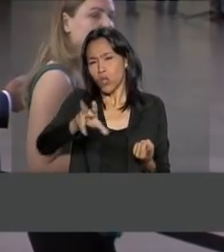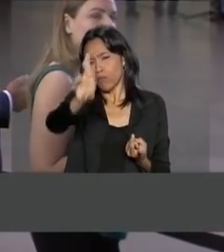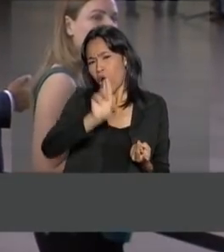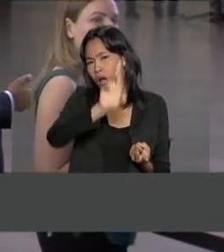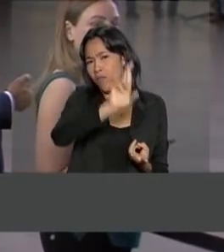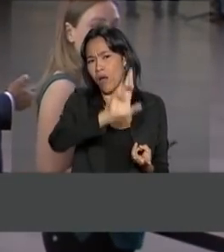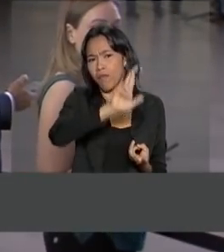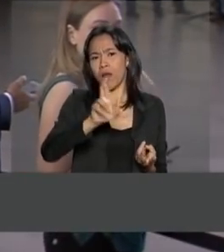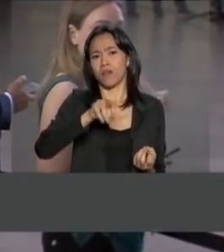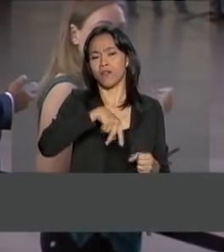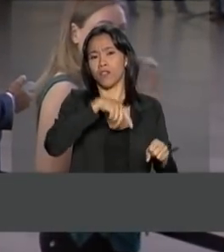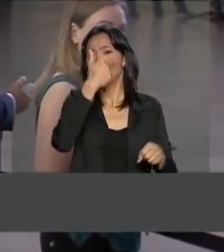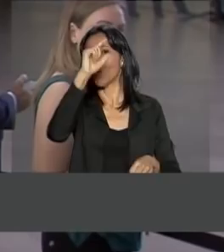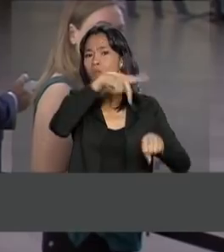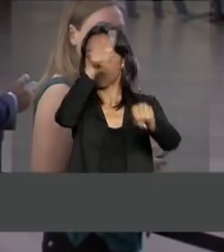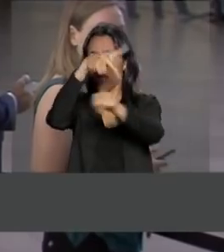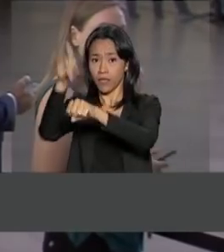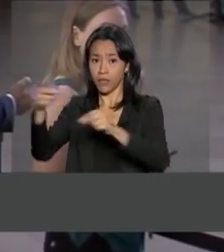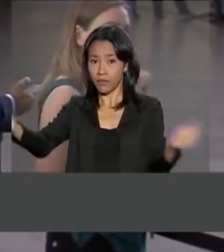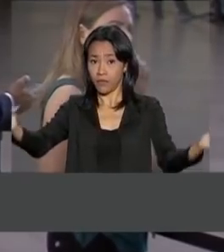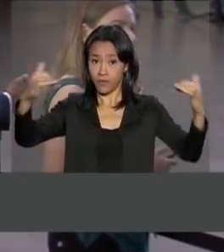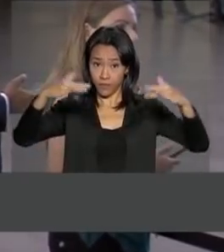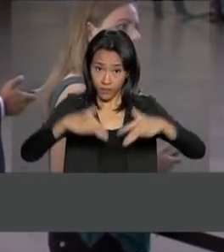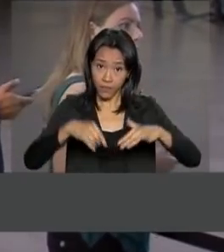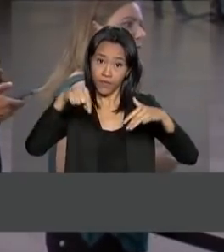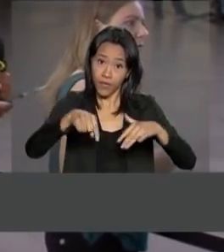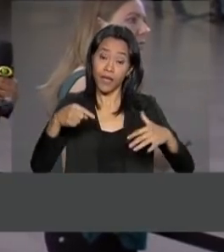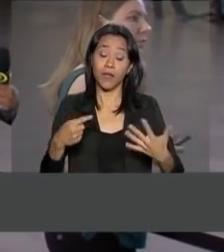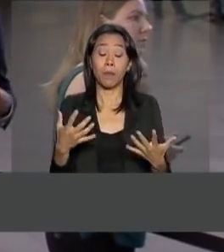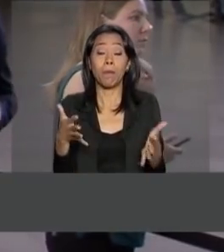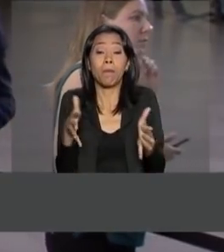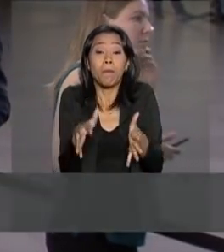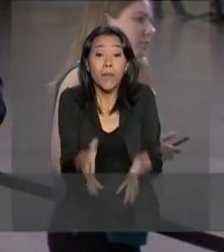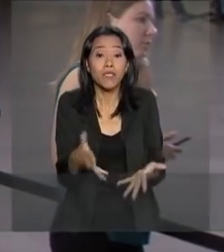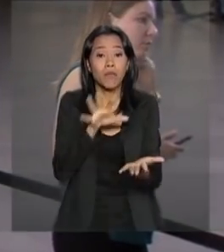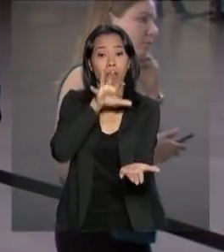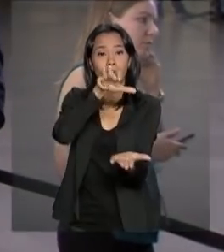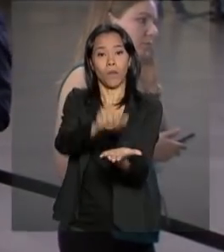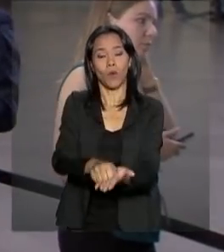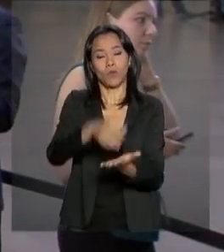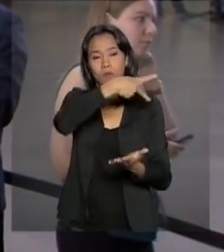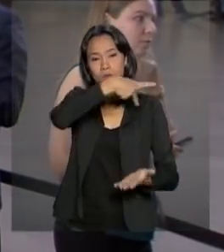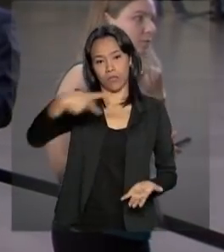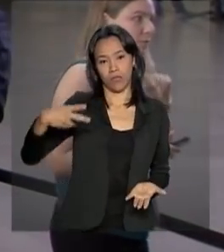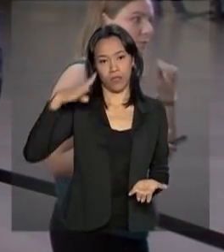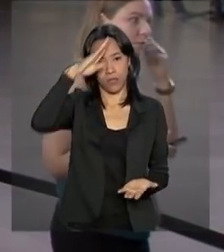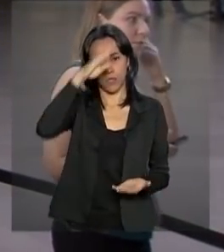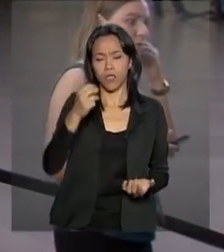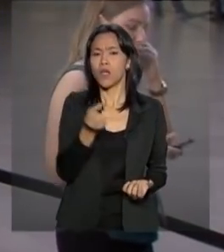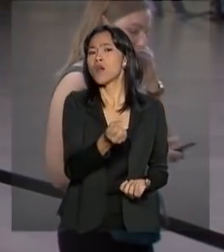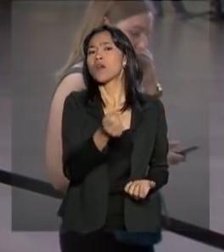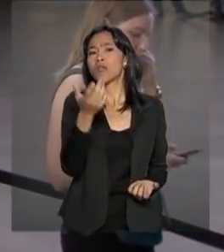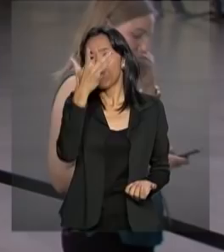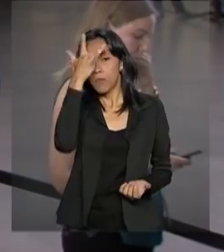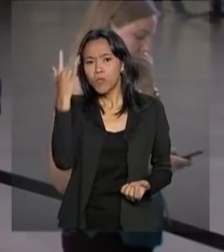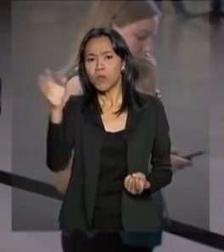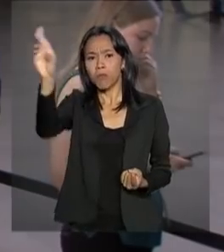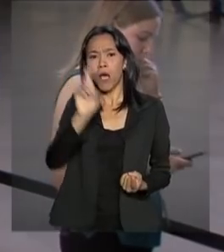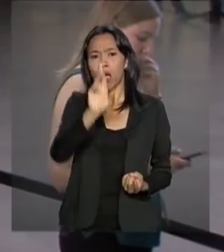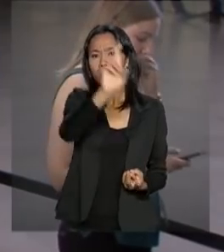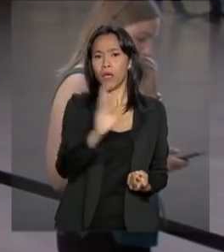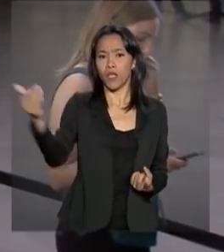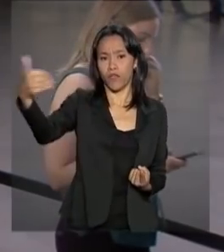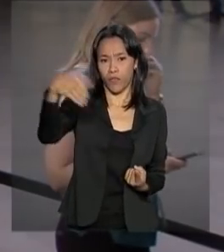autoridades internacionais, participaram da cerimônia de posse presidencial. Entre as autoridades que estiveram no Palácio do